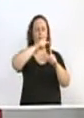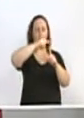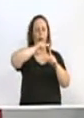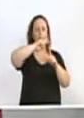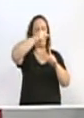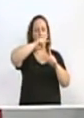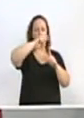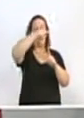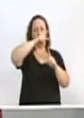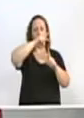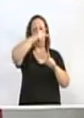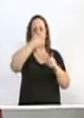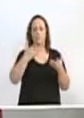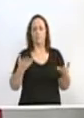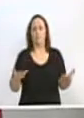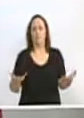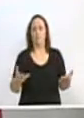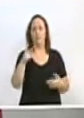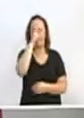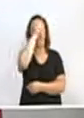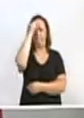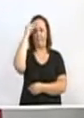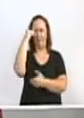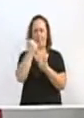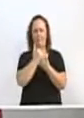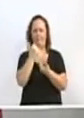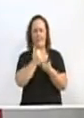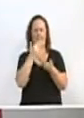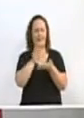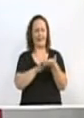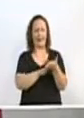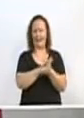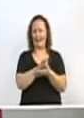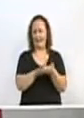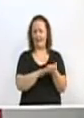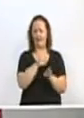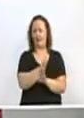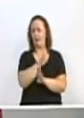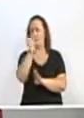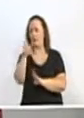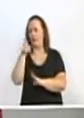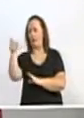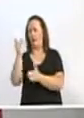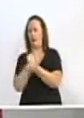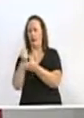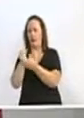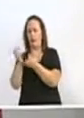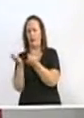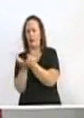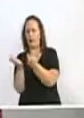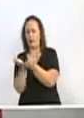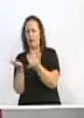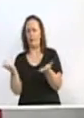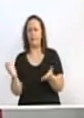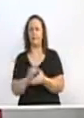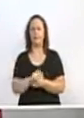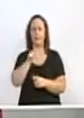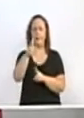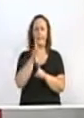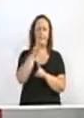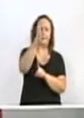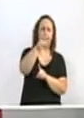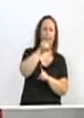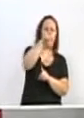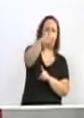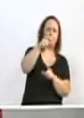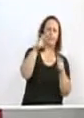a Prefeitura não orienta direito o cidadão, o cidadão depois tem que ir no cartório pagar as custas no cartório, depois o cidadão tem que ir